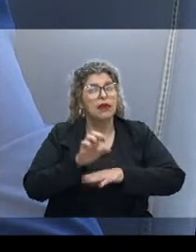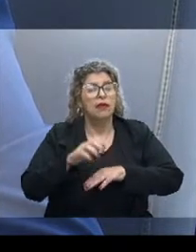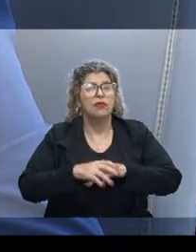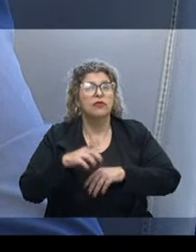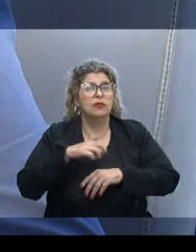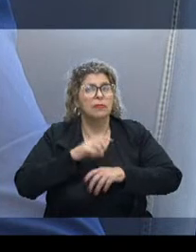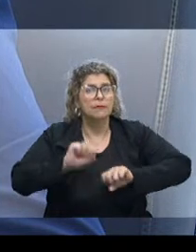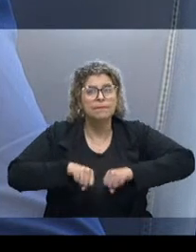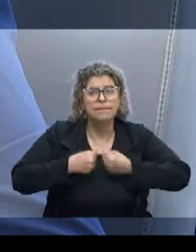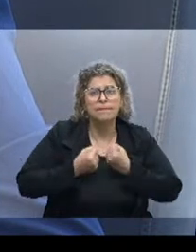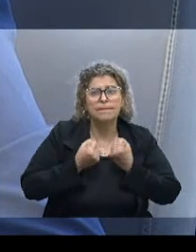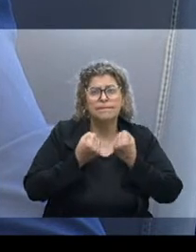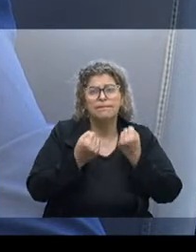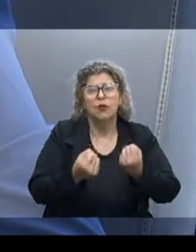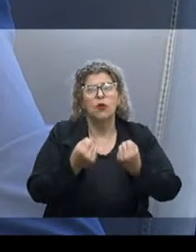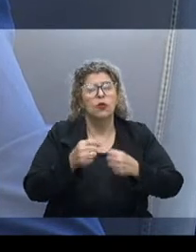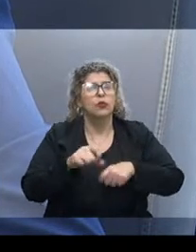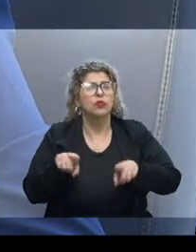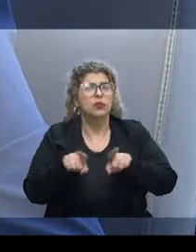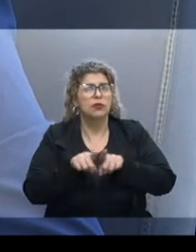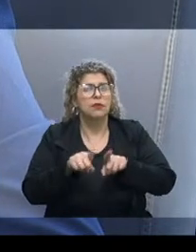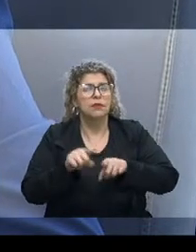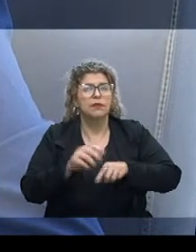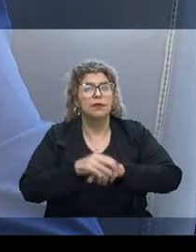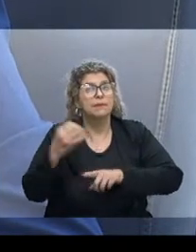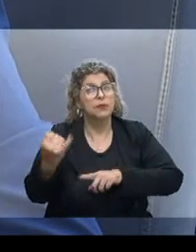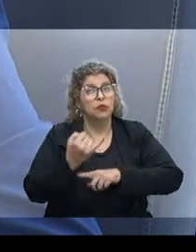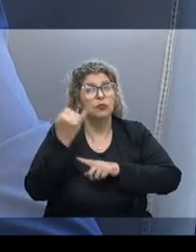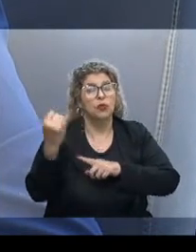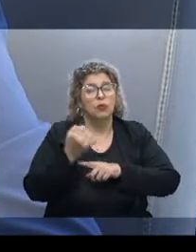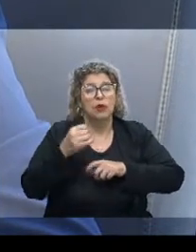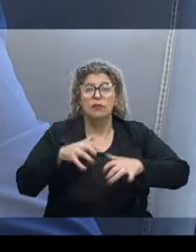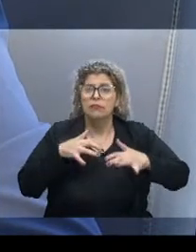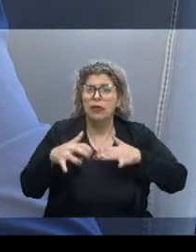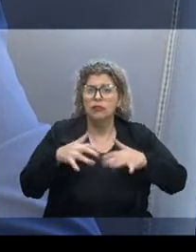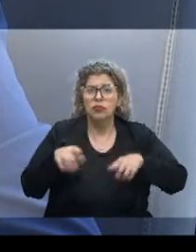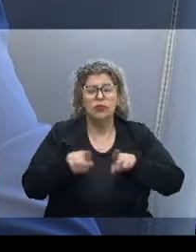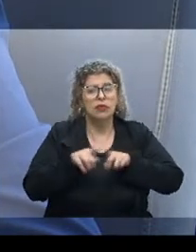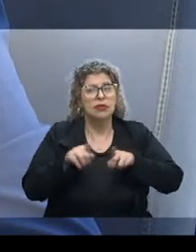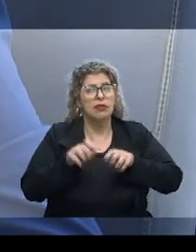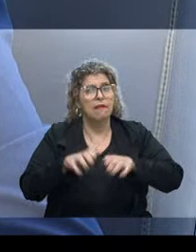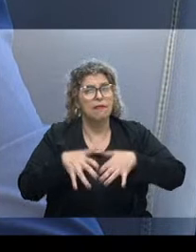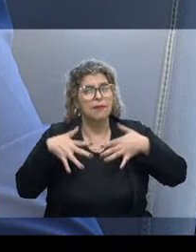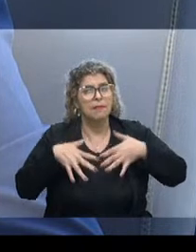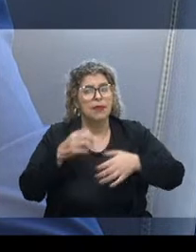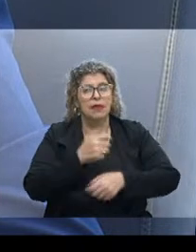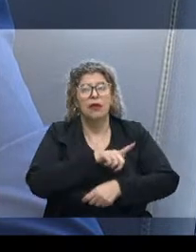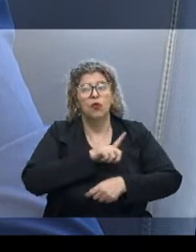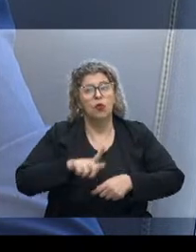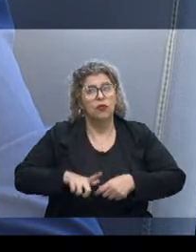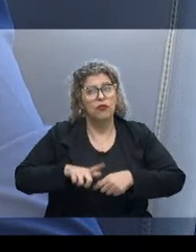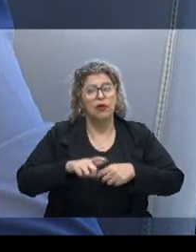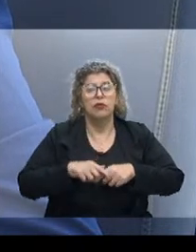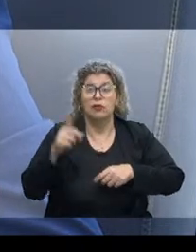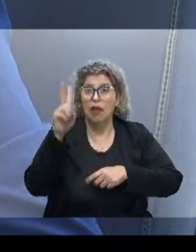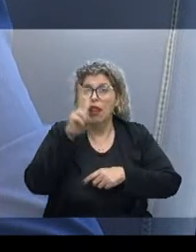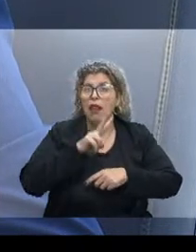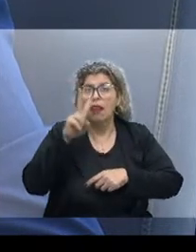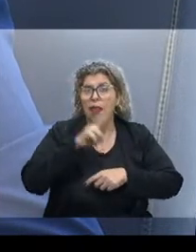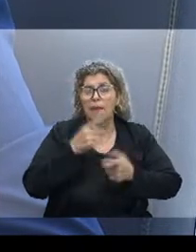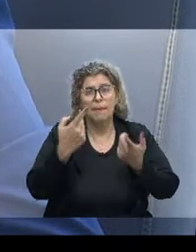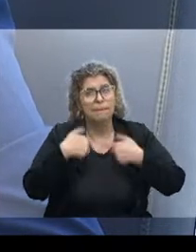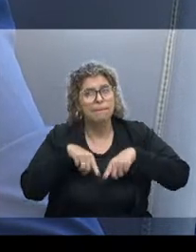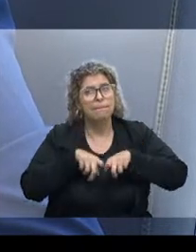um esforço muito grande, principalmente com as ações que a própria Assembleia Legislativa, como governador, sempre destaca, a grande